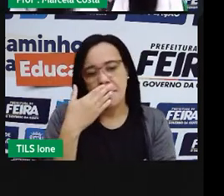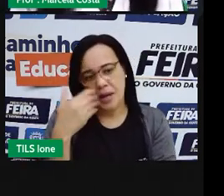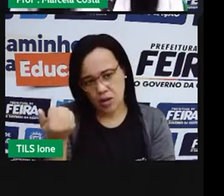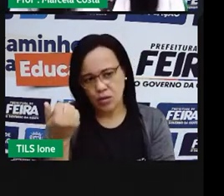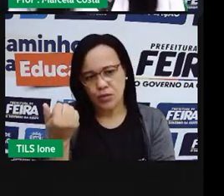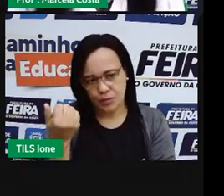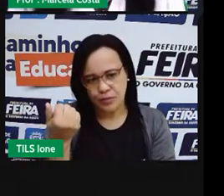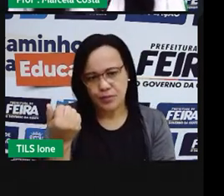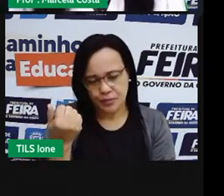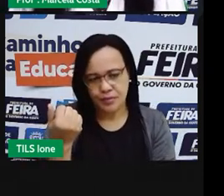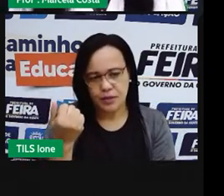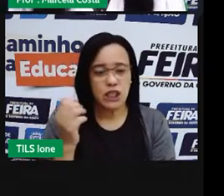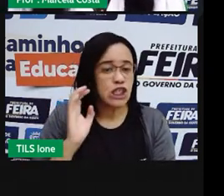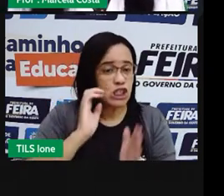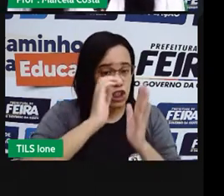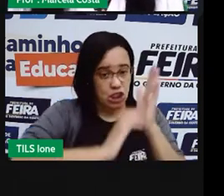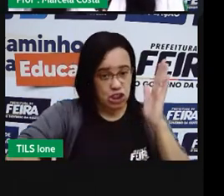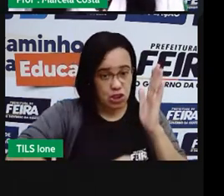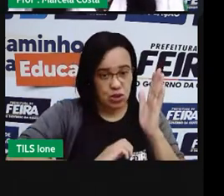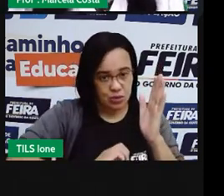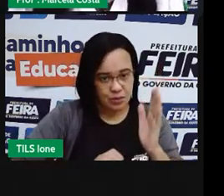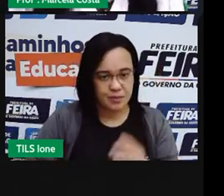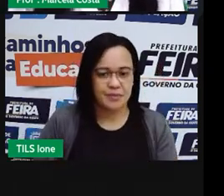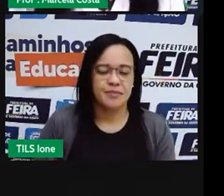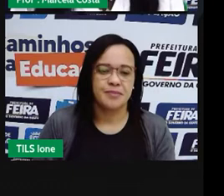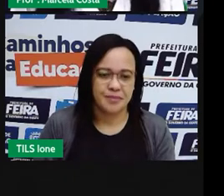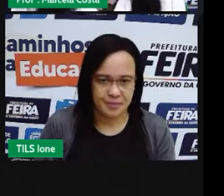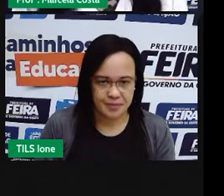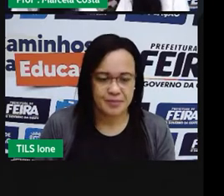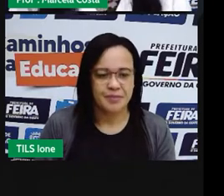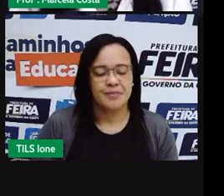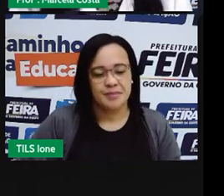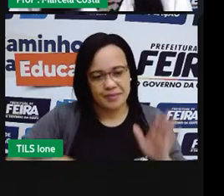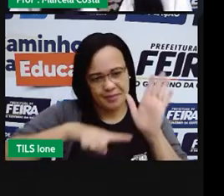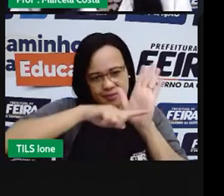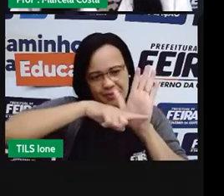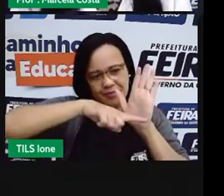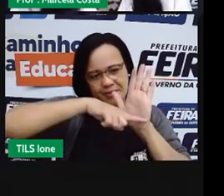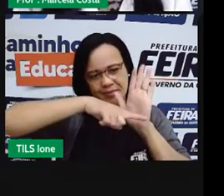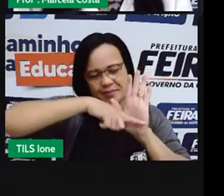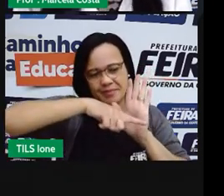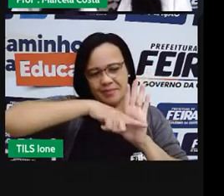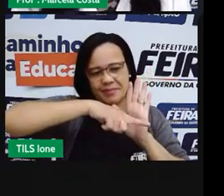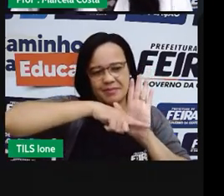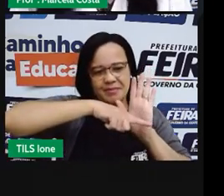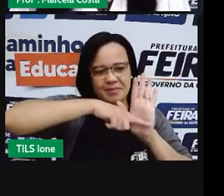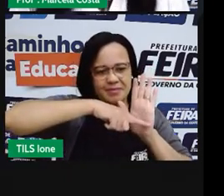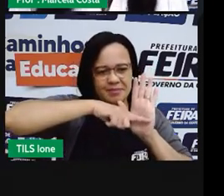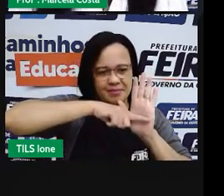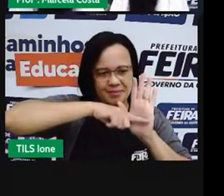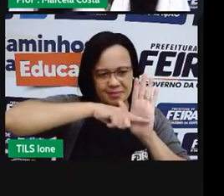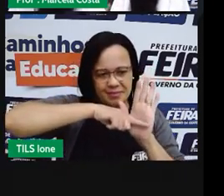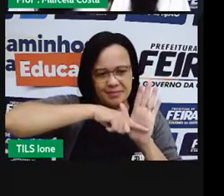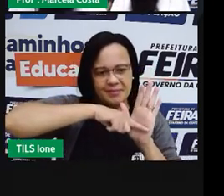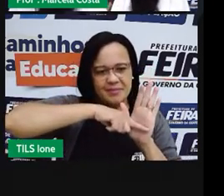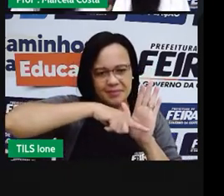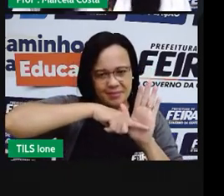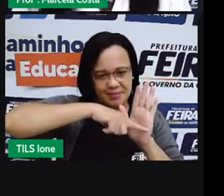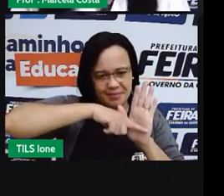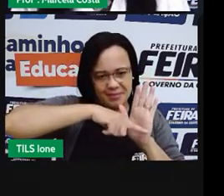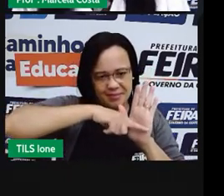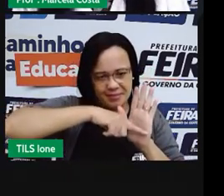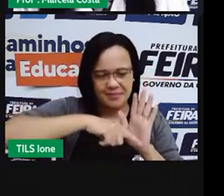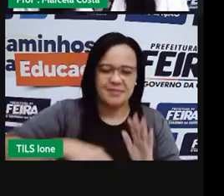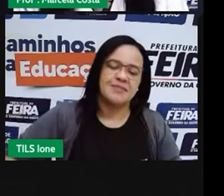gente pensar em diminuir, a gente vai falar de subtração. Então, agora, a vê que tem uma da